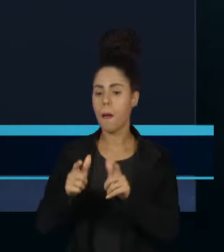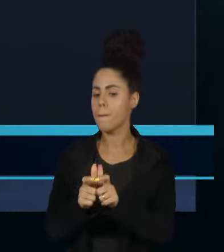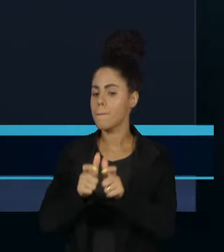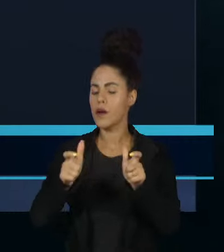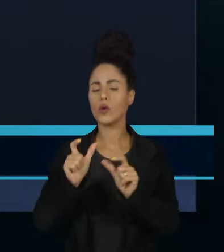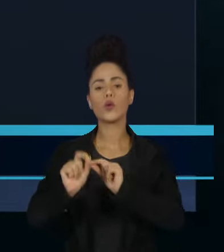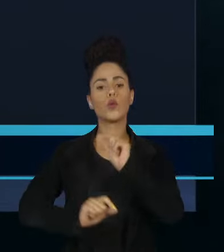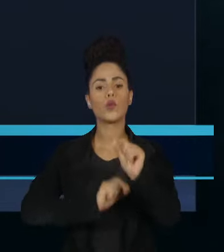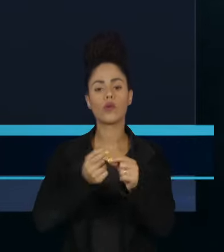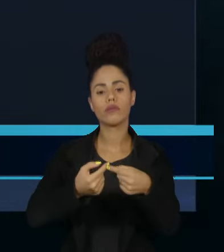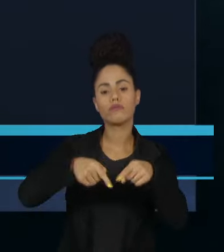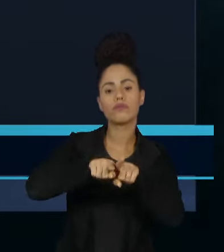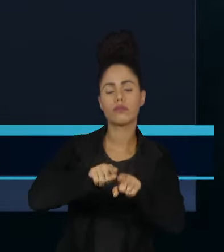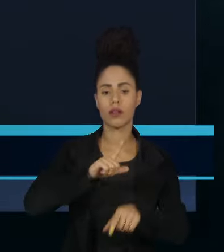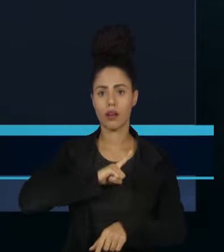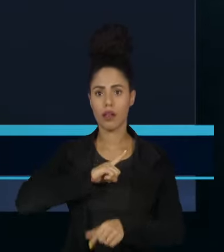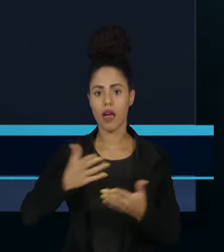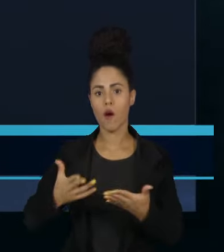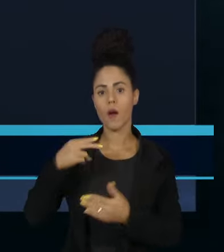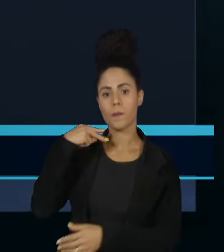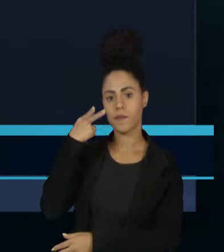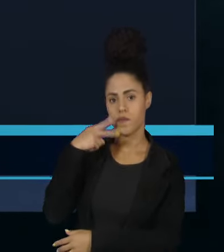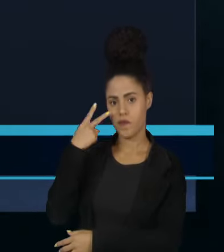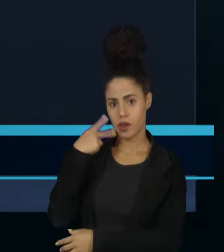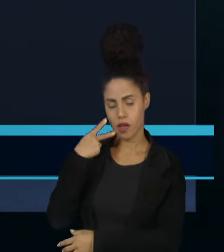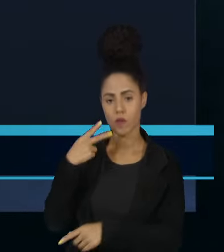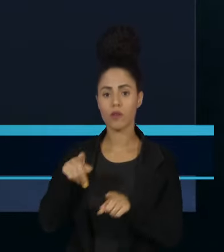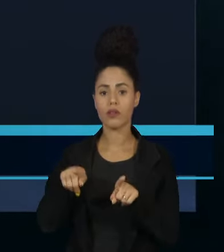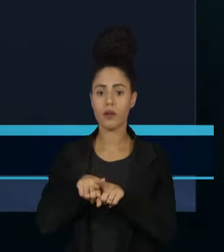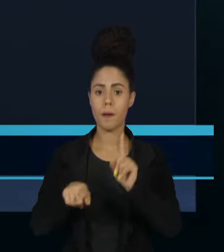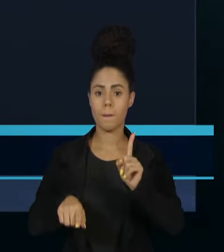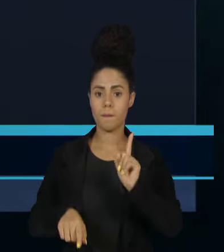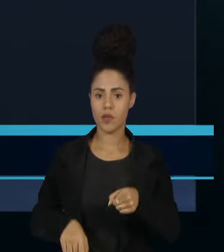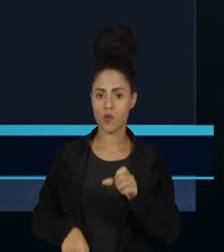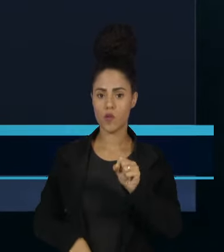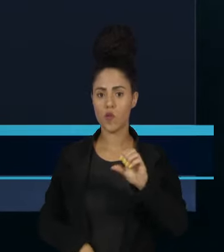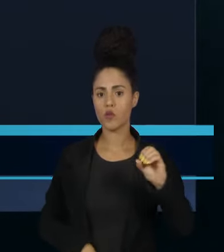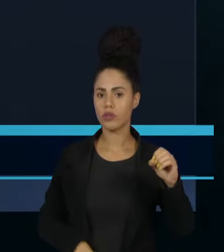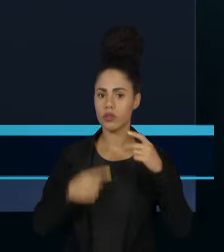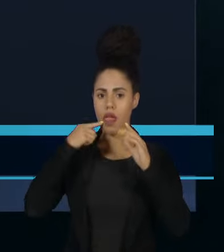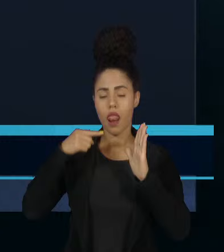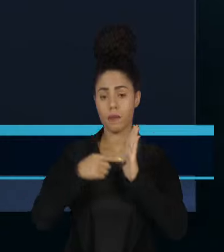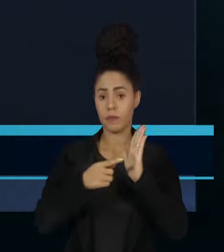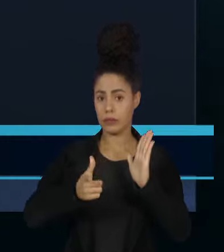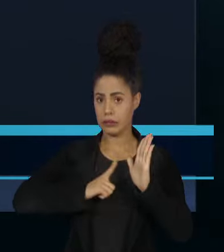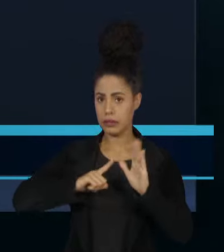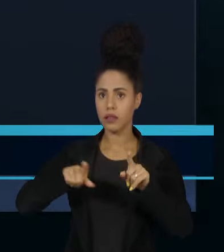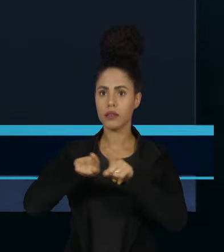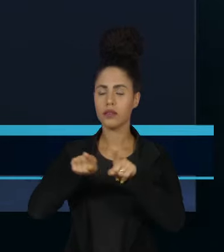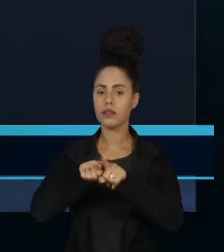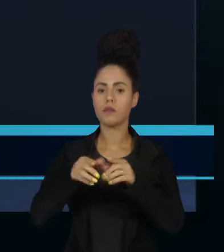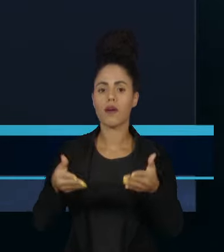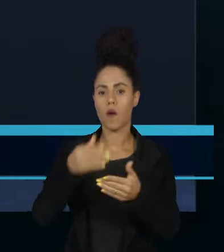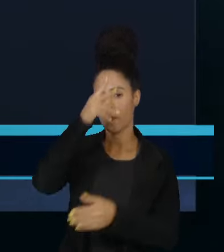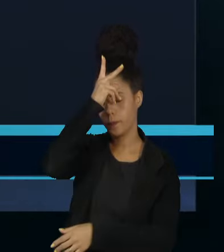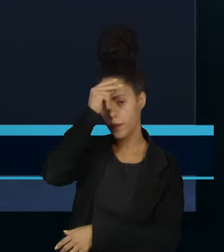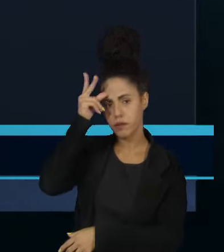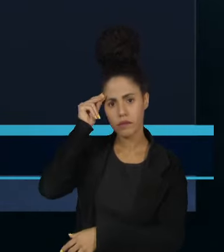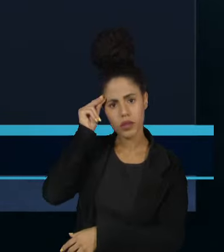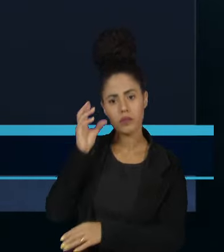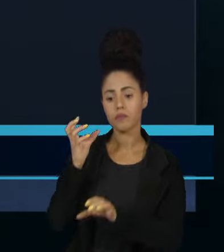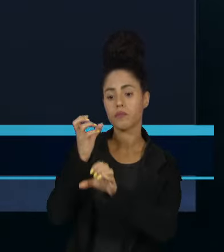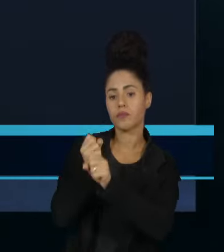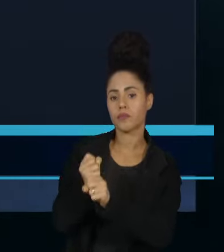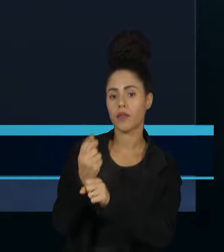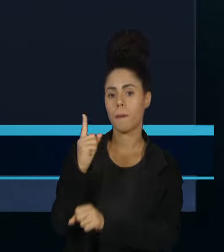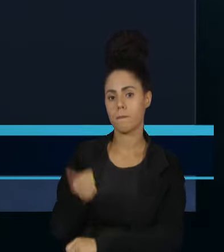ligada às candidaturas para o cargo de vereador, com mais de 1.800 queixas. Relacionadas ao cargo de prefeito, somam